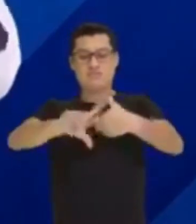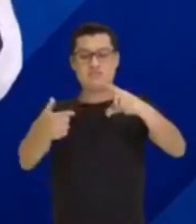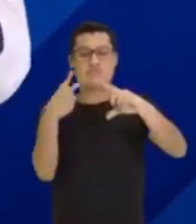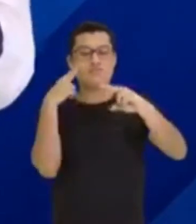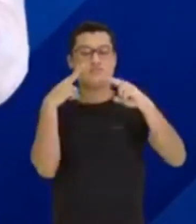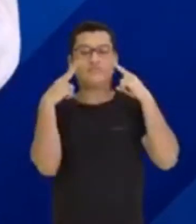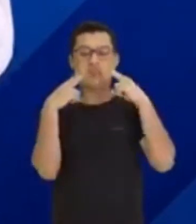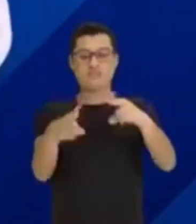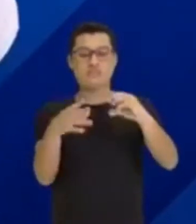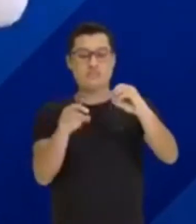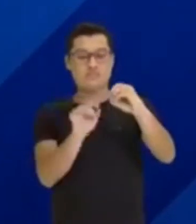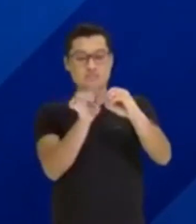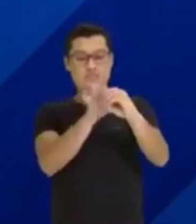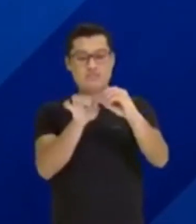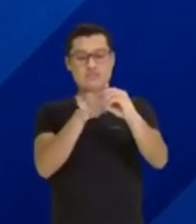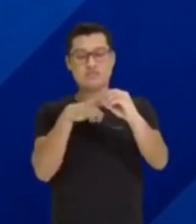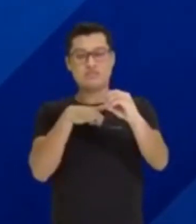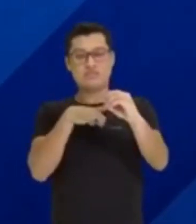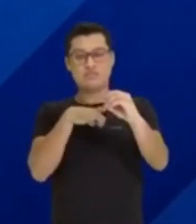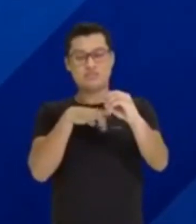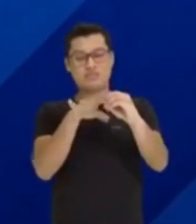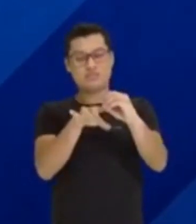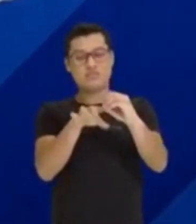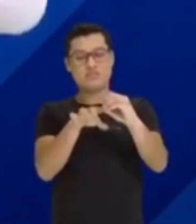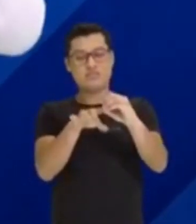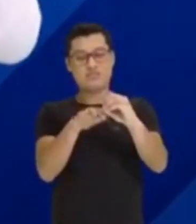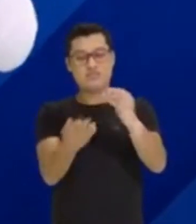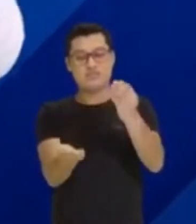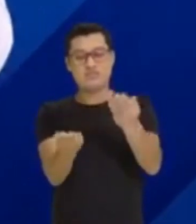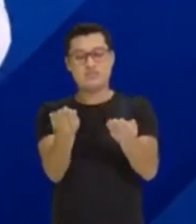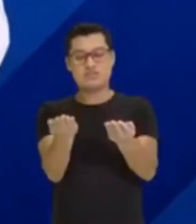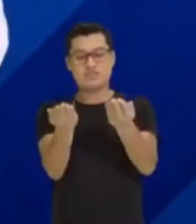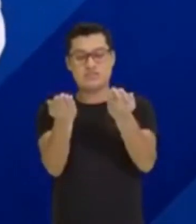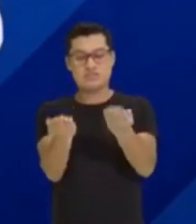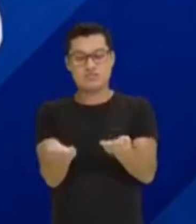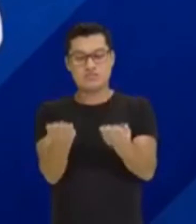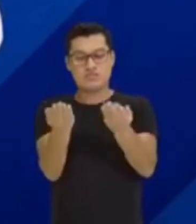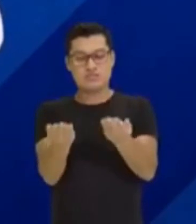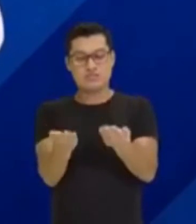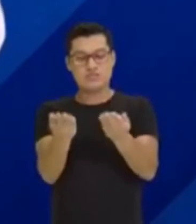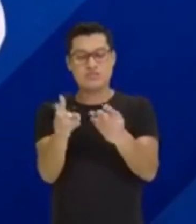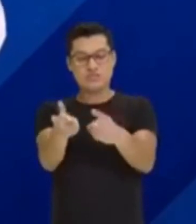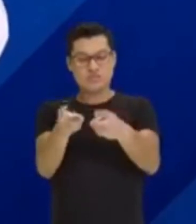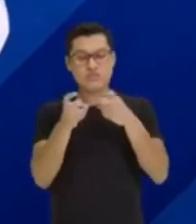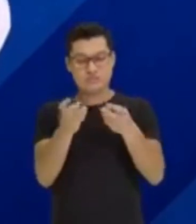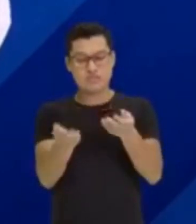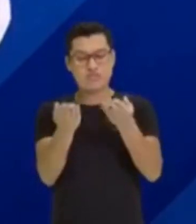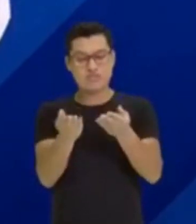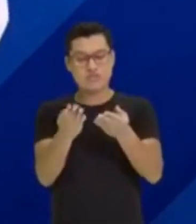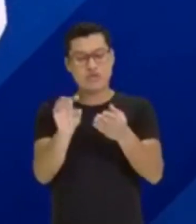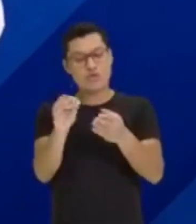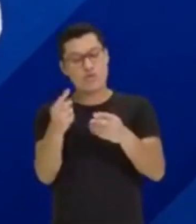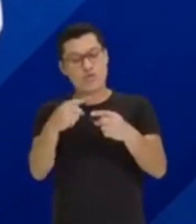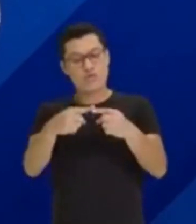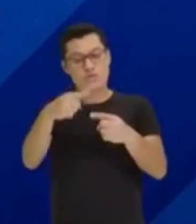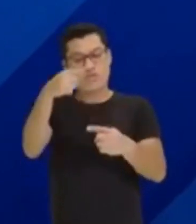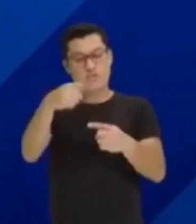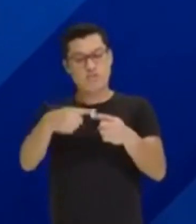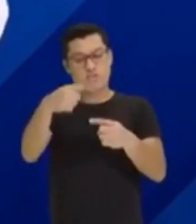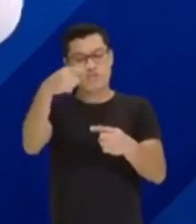aqui. Tem uma determinada massa. Um determinado volume. E você percebe que quando eu